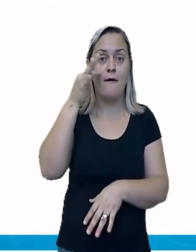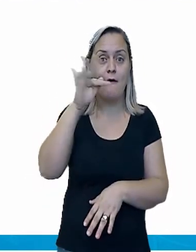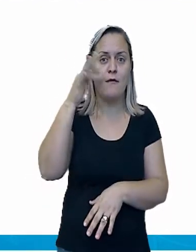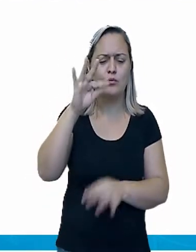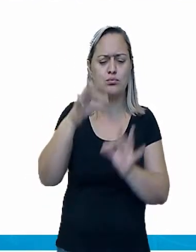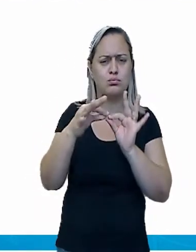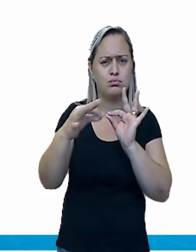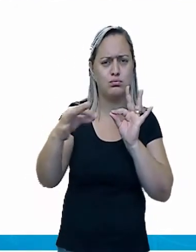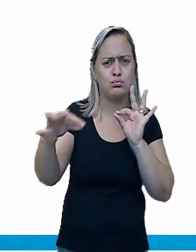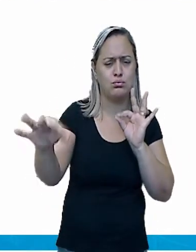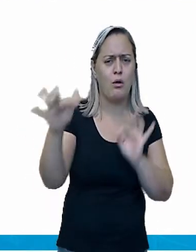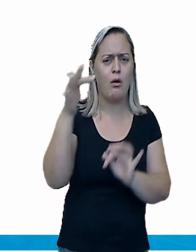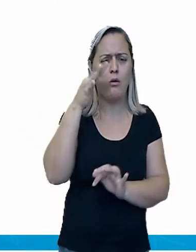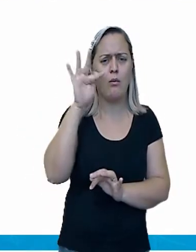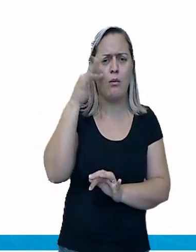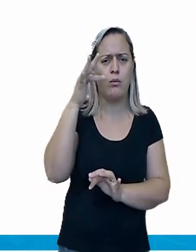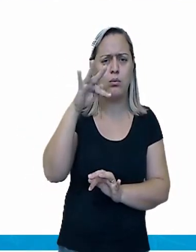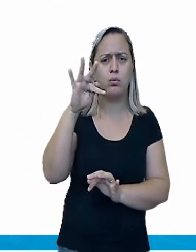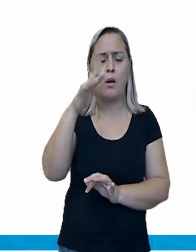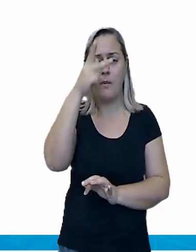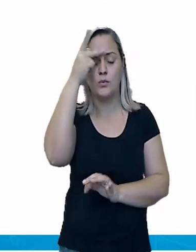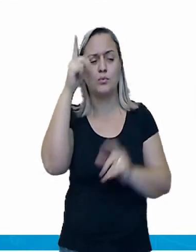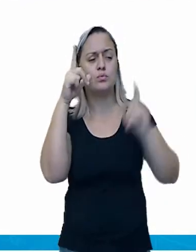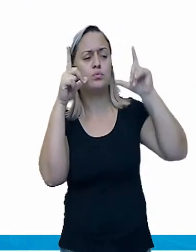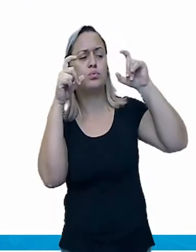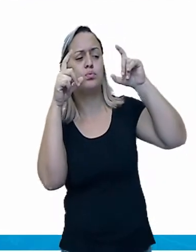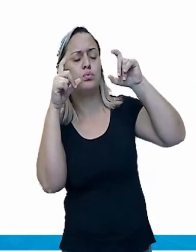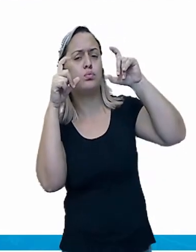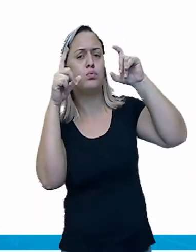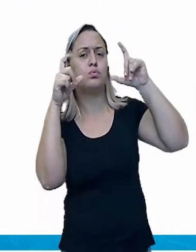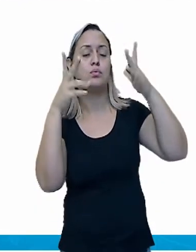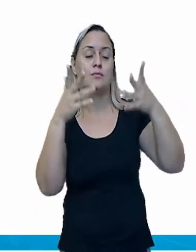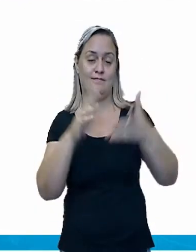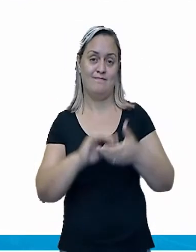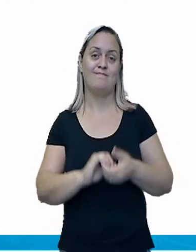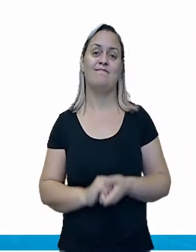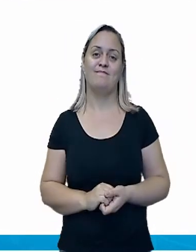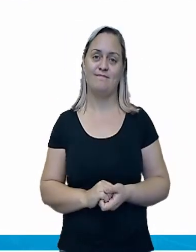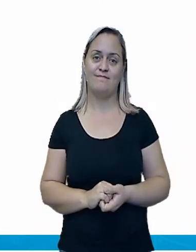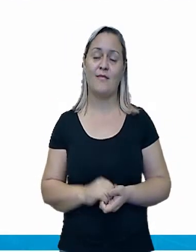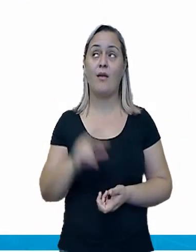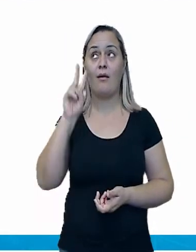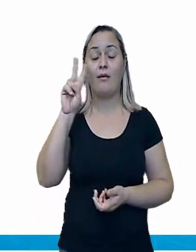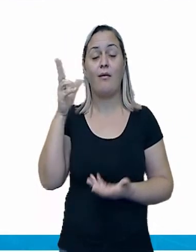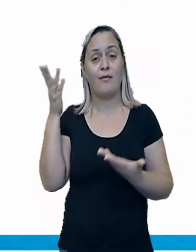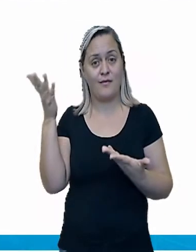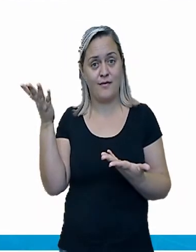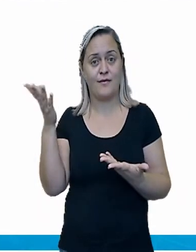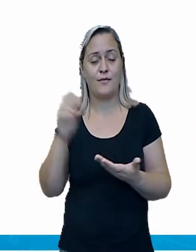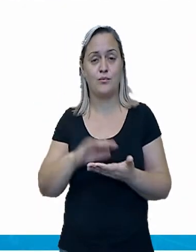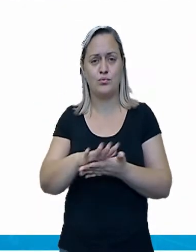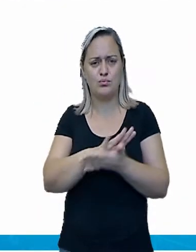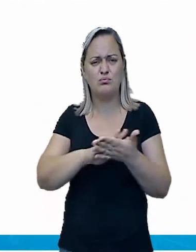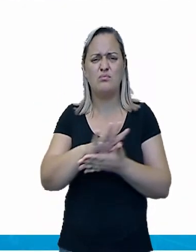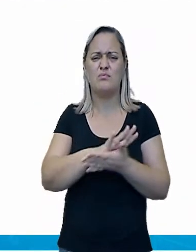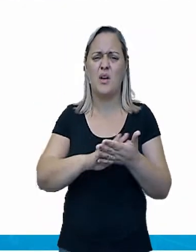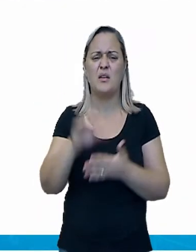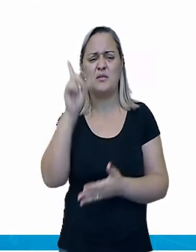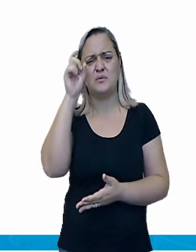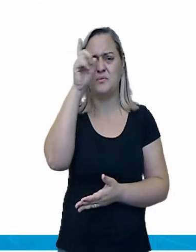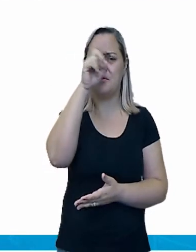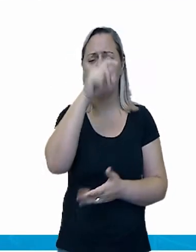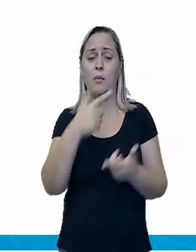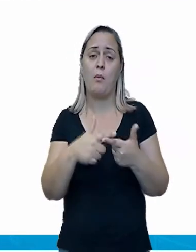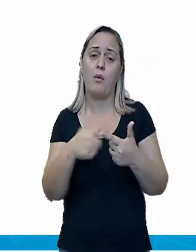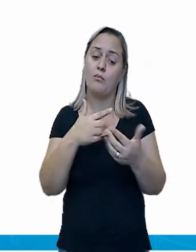chegou pela janela e tirou essa foto do espaço, né? Do mundo. Então, é uma fotografia do